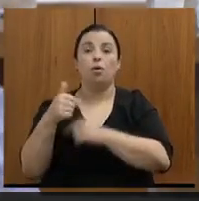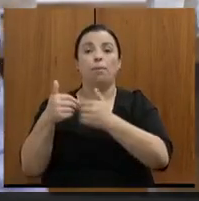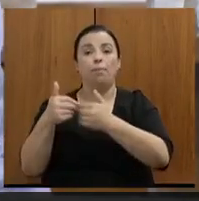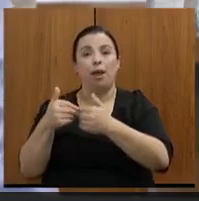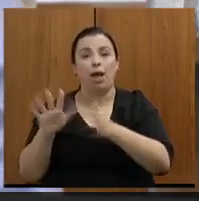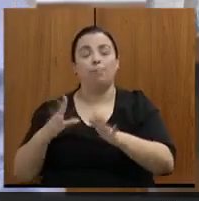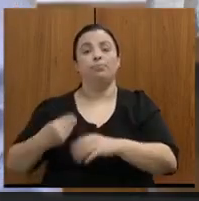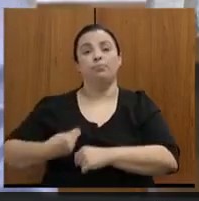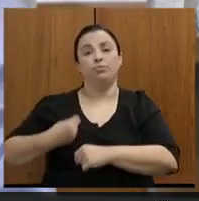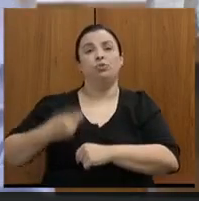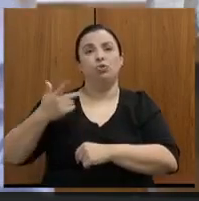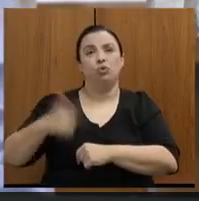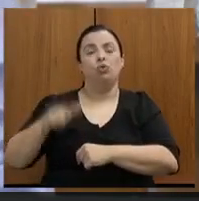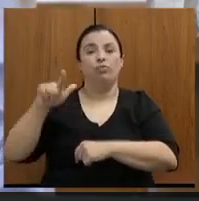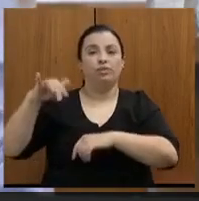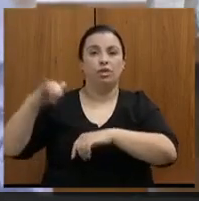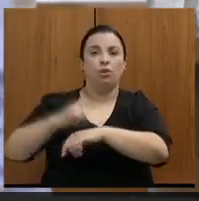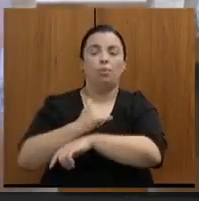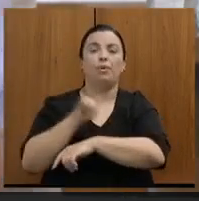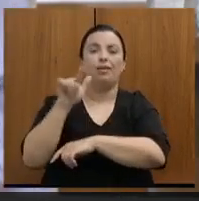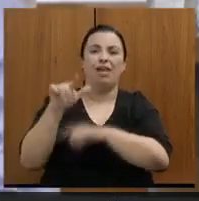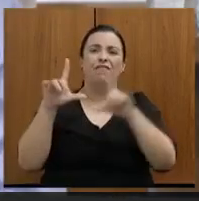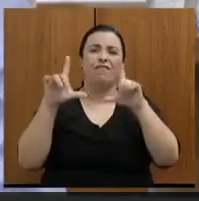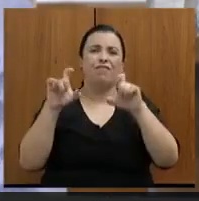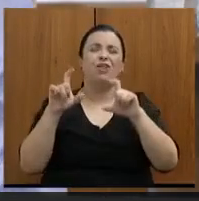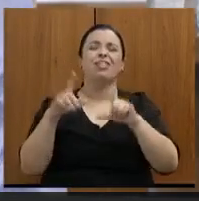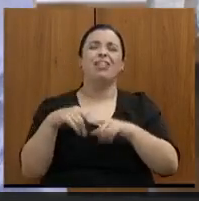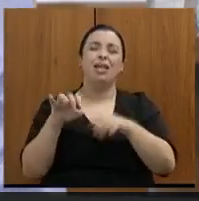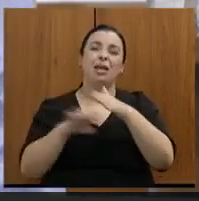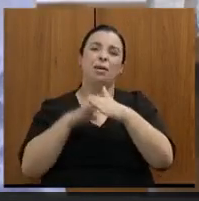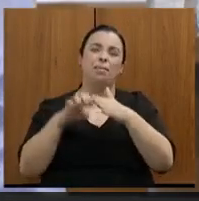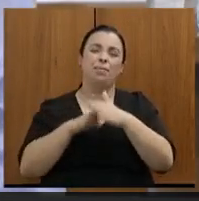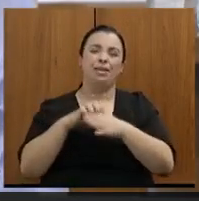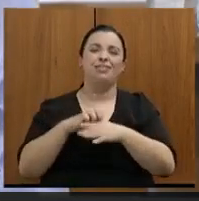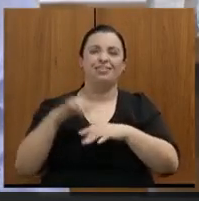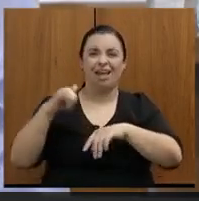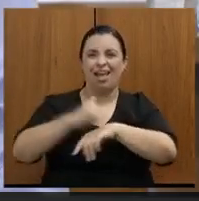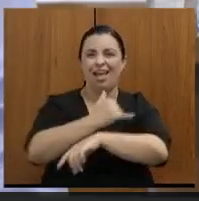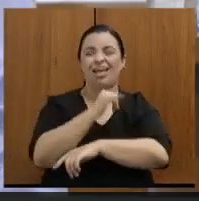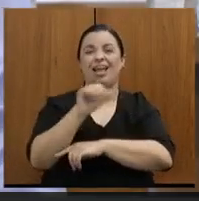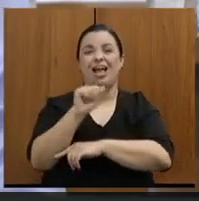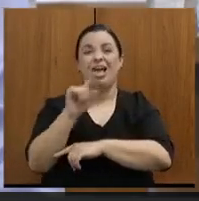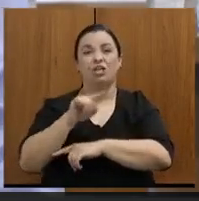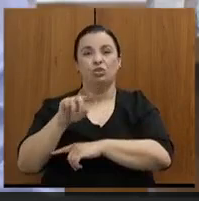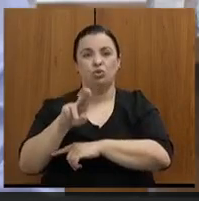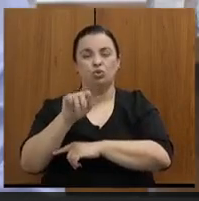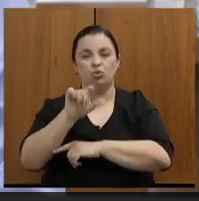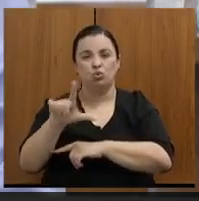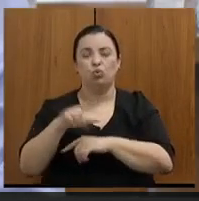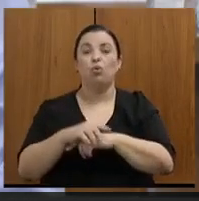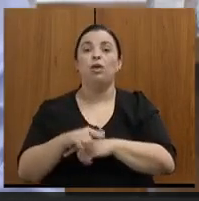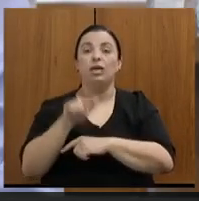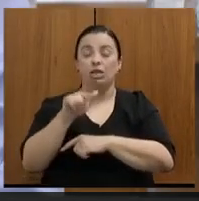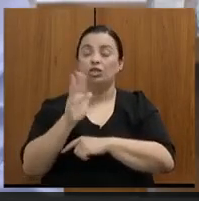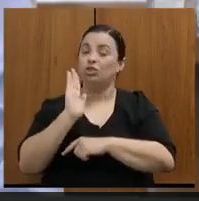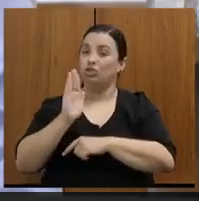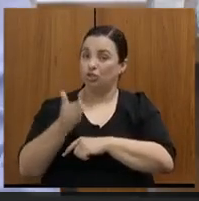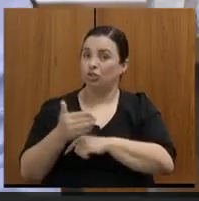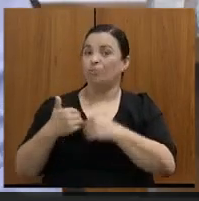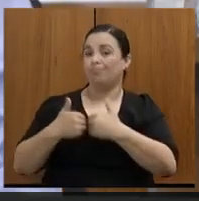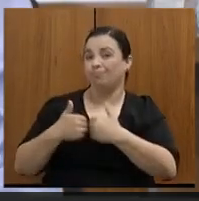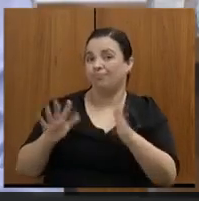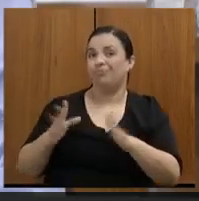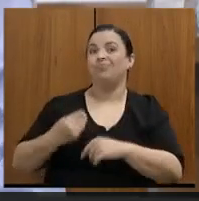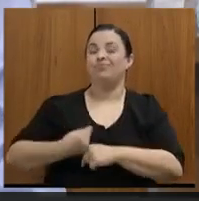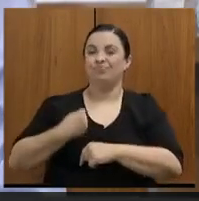fotos da Azul na apresentação, já retomando os voos regionais do